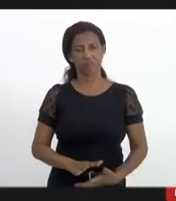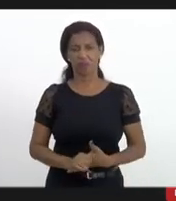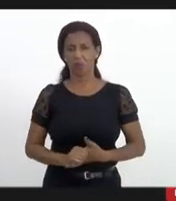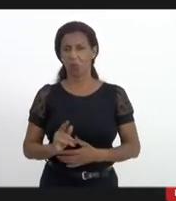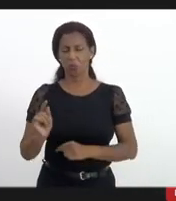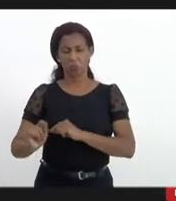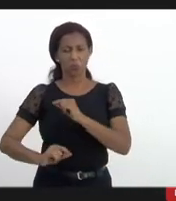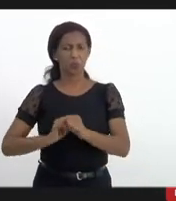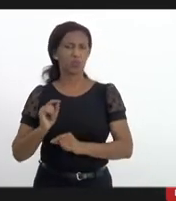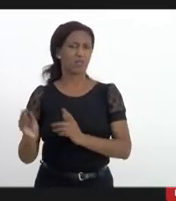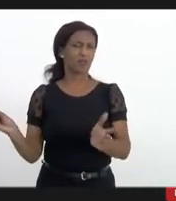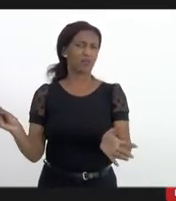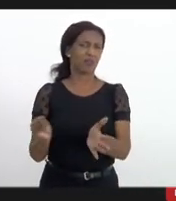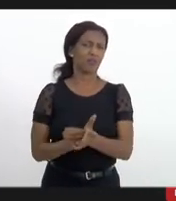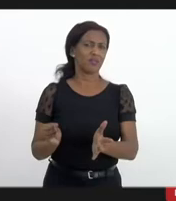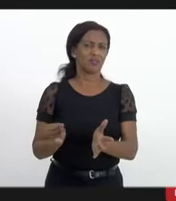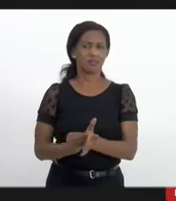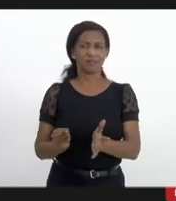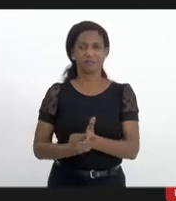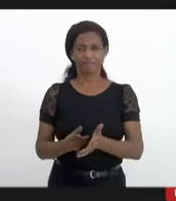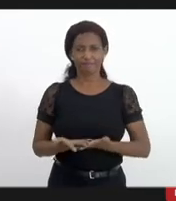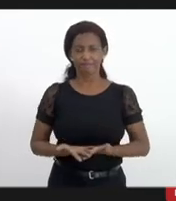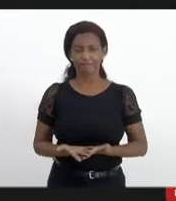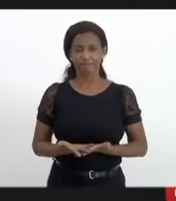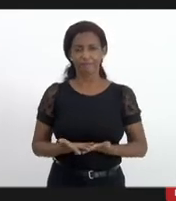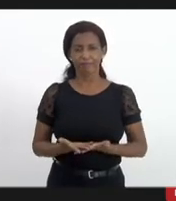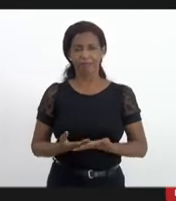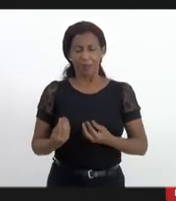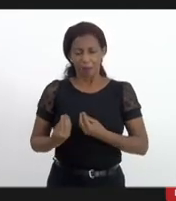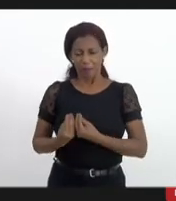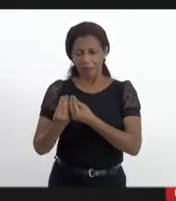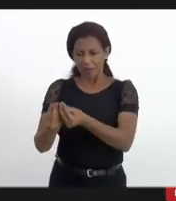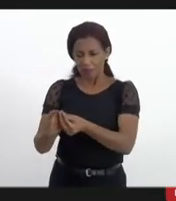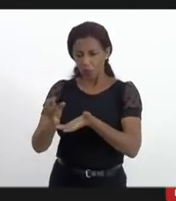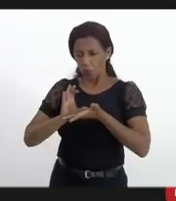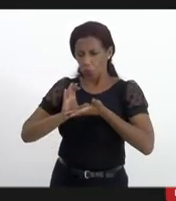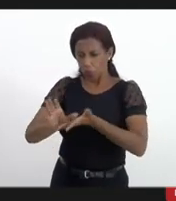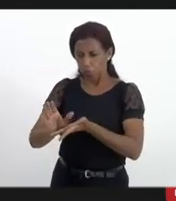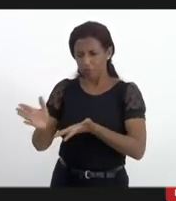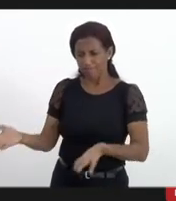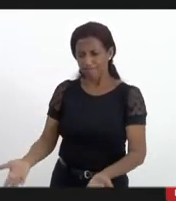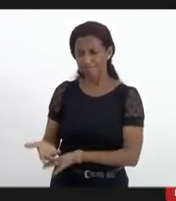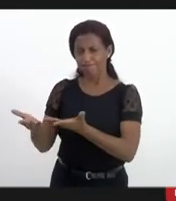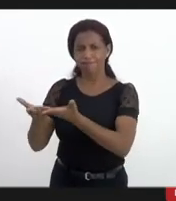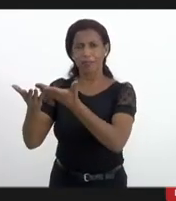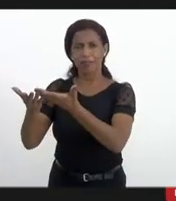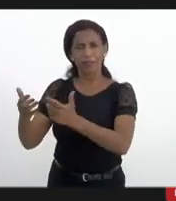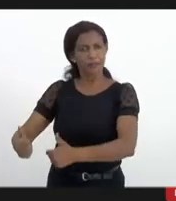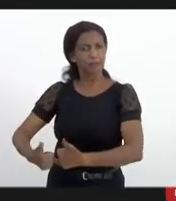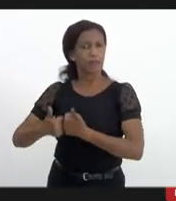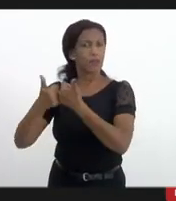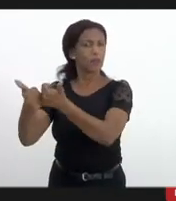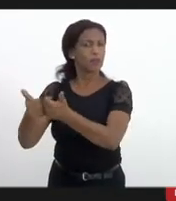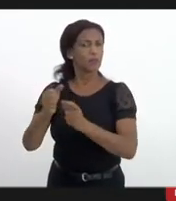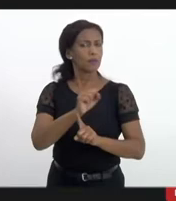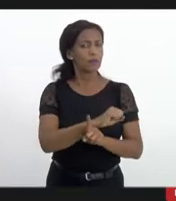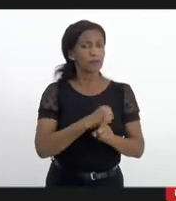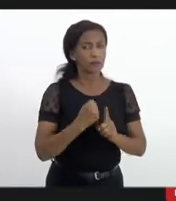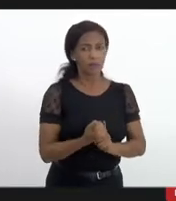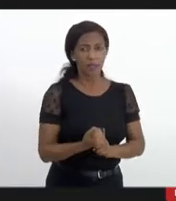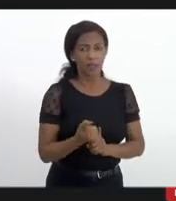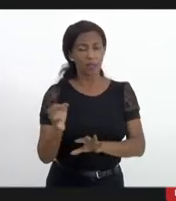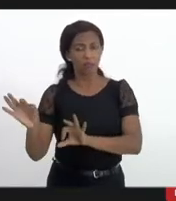o que que falta para que se invista realmente em melhorias para a sociedade em